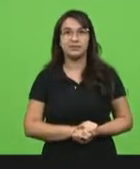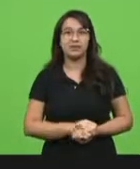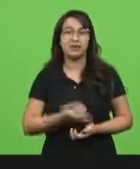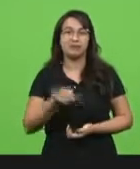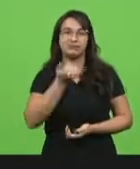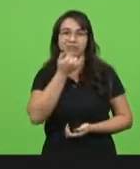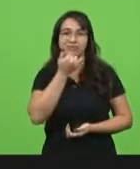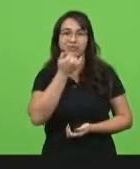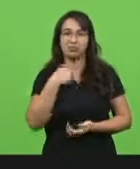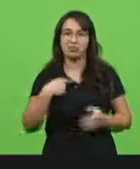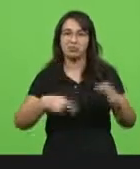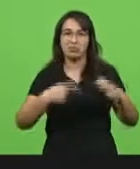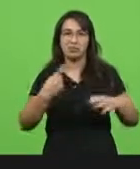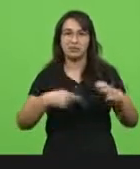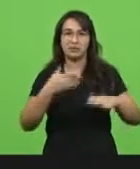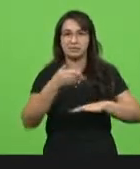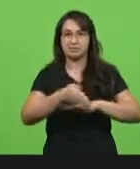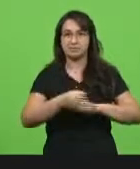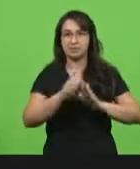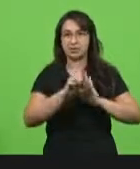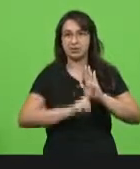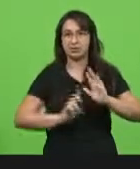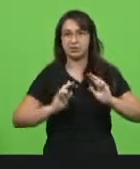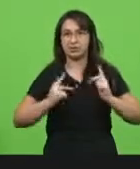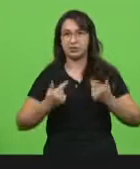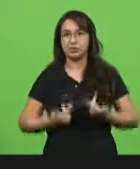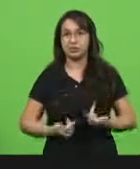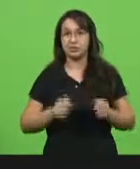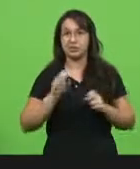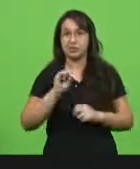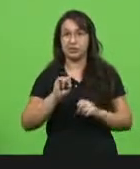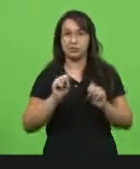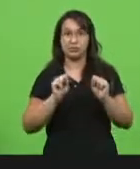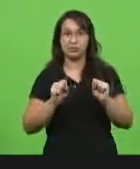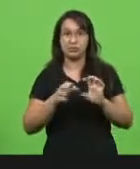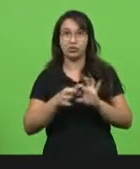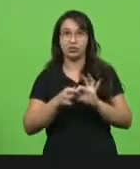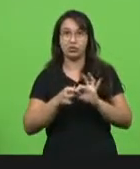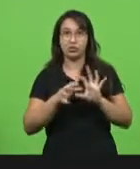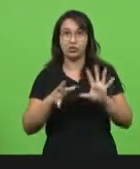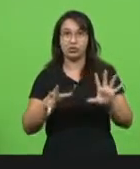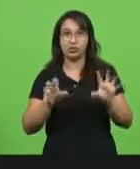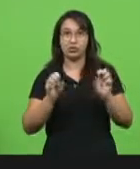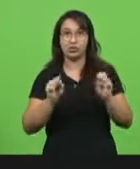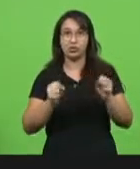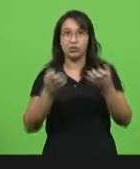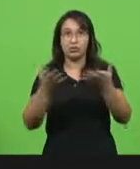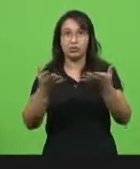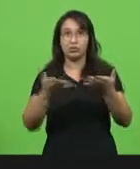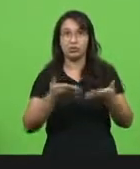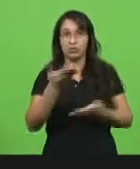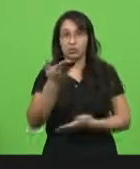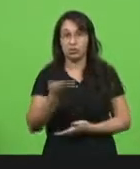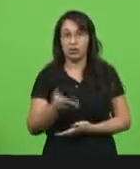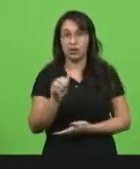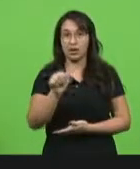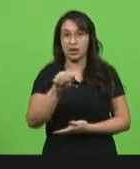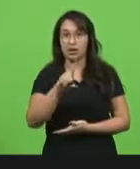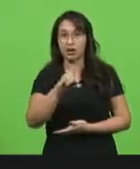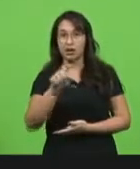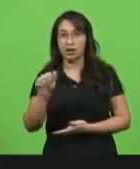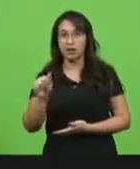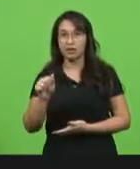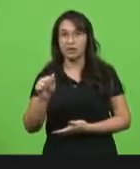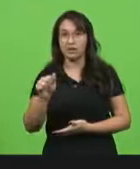se vossa excelência permitir, eu concedo o meu espaço à deputada Ada. Perfeitamente. A